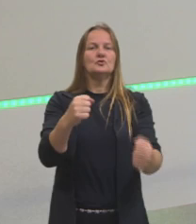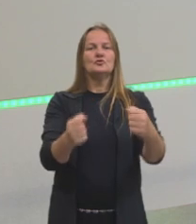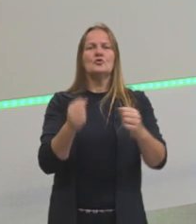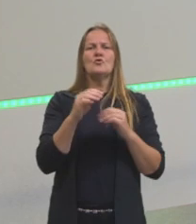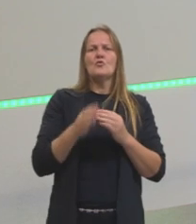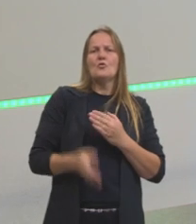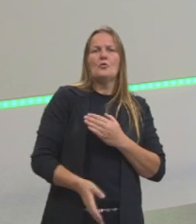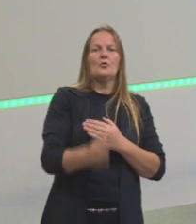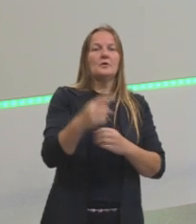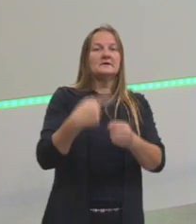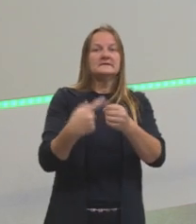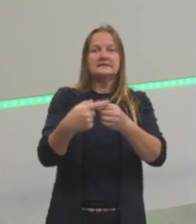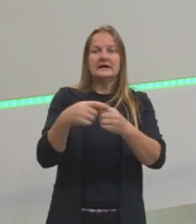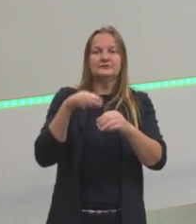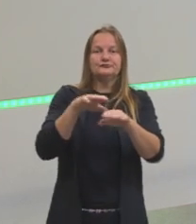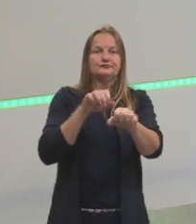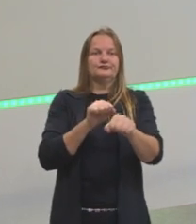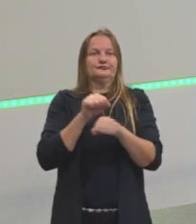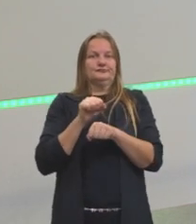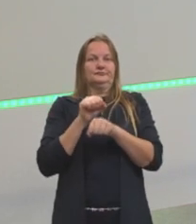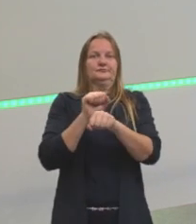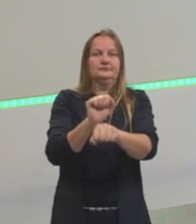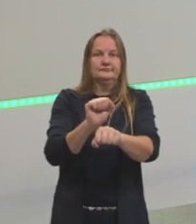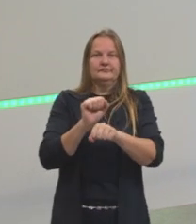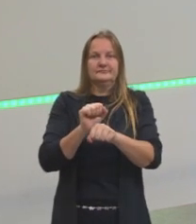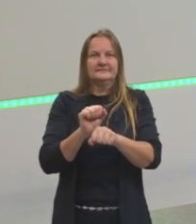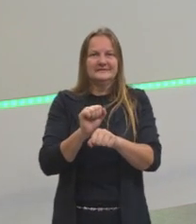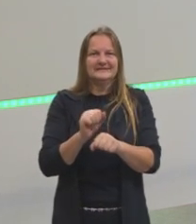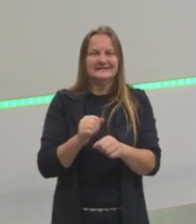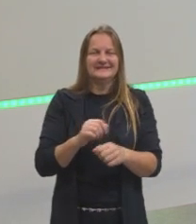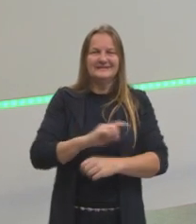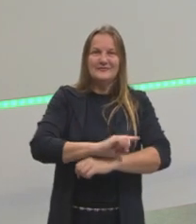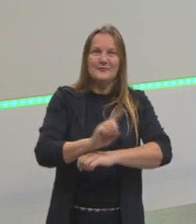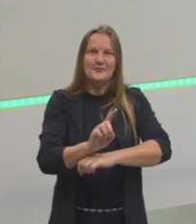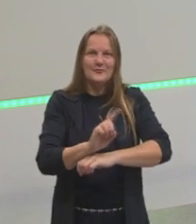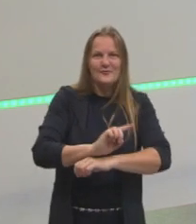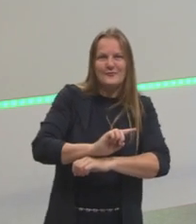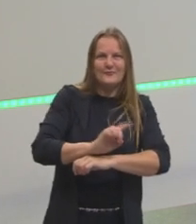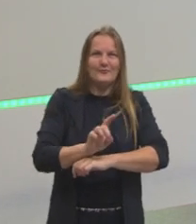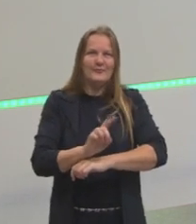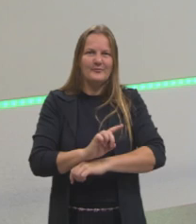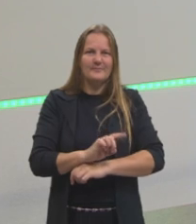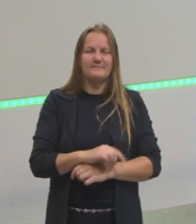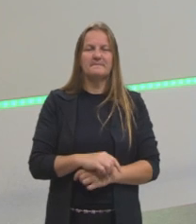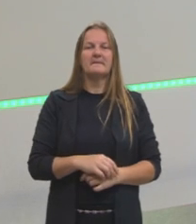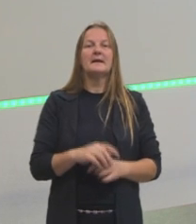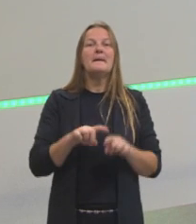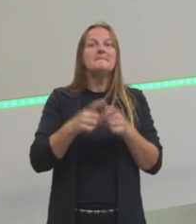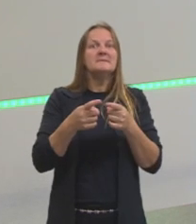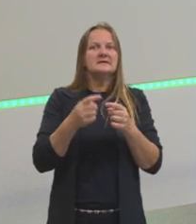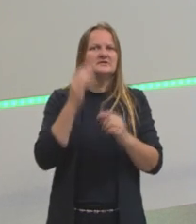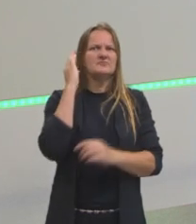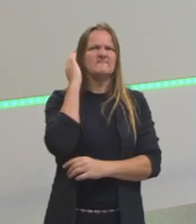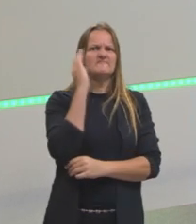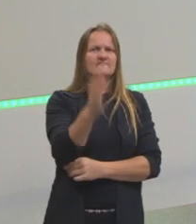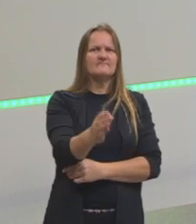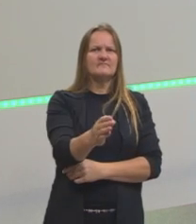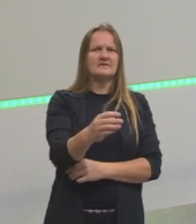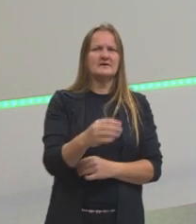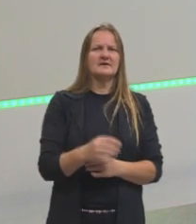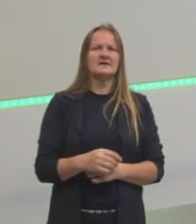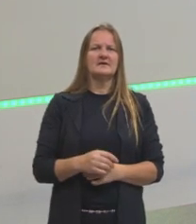Principalmente na cidade. Mas em certas rodovias, né? A gente consegue, às vezes, manter uma velocidade até que